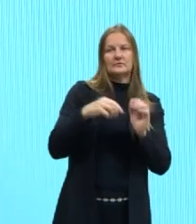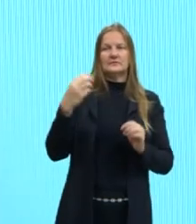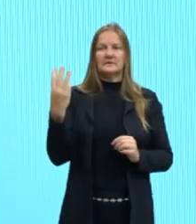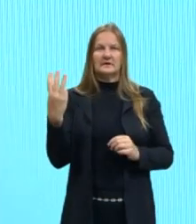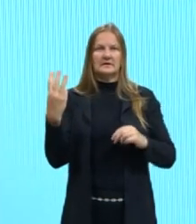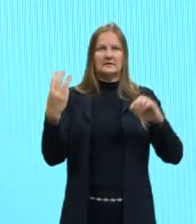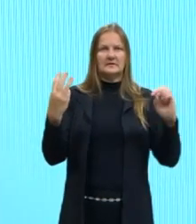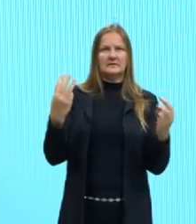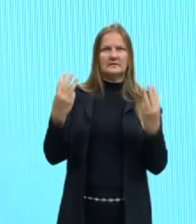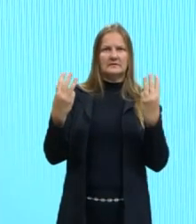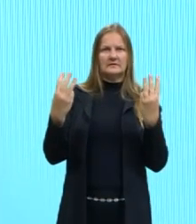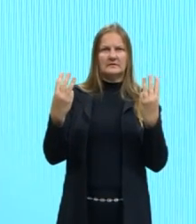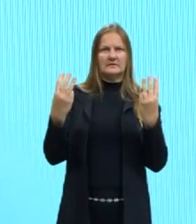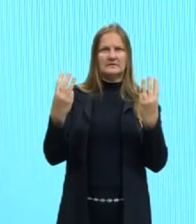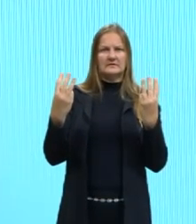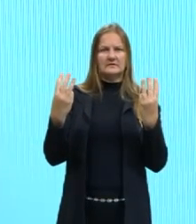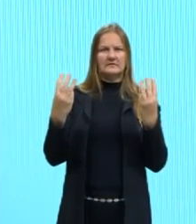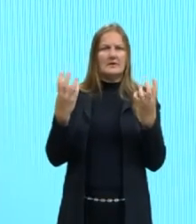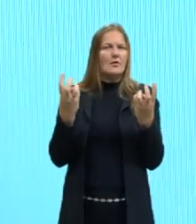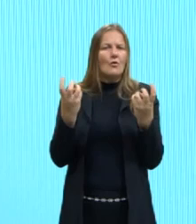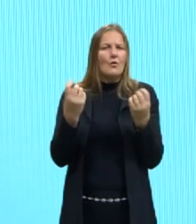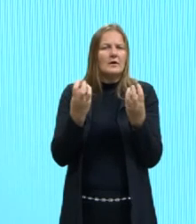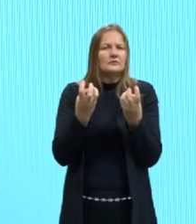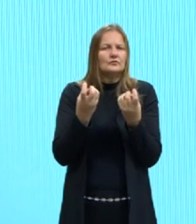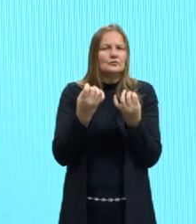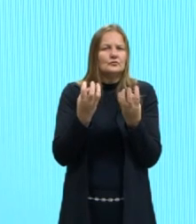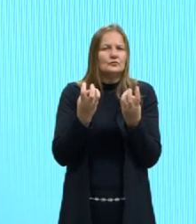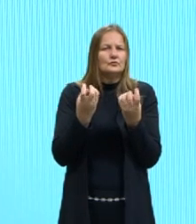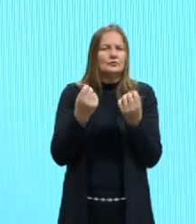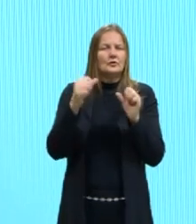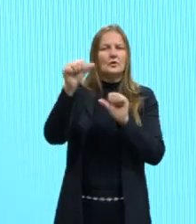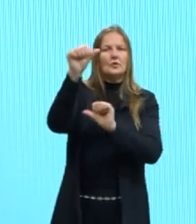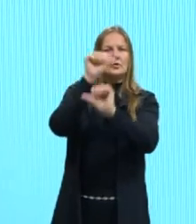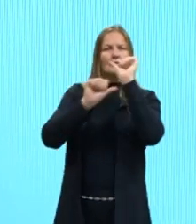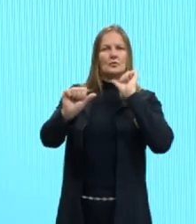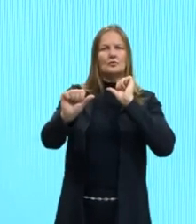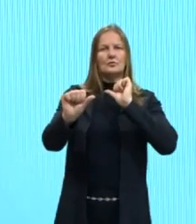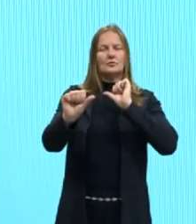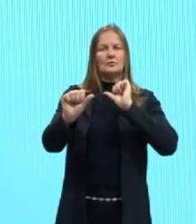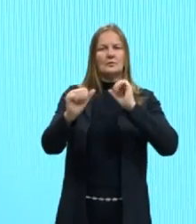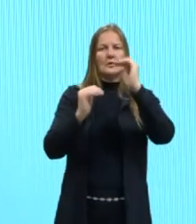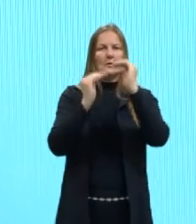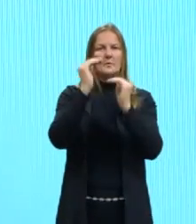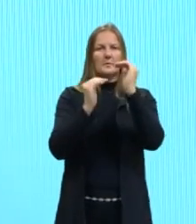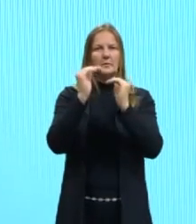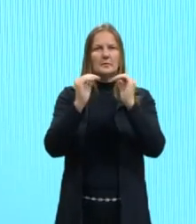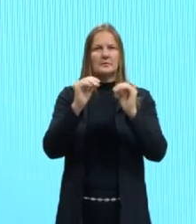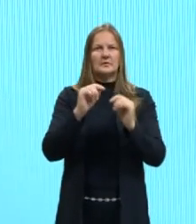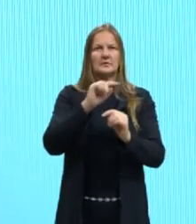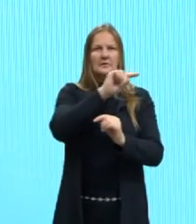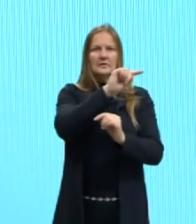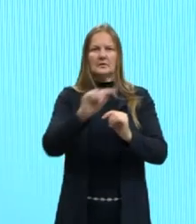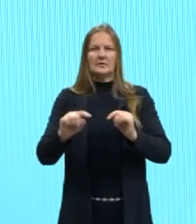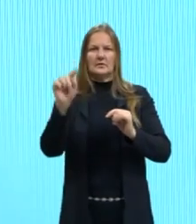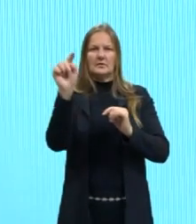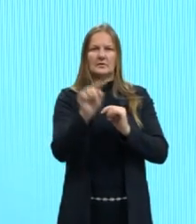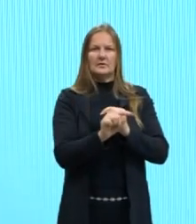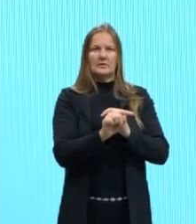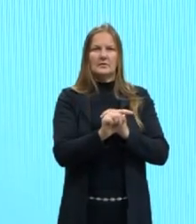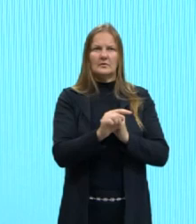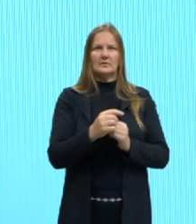Quantos flúor eu vou precisar para formar o composto? É inversamente proporcional. Vou fazer, traçar aqui como se fosse um X.